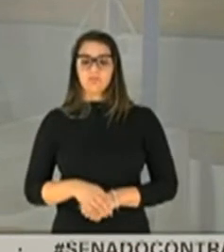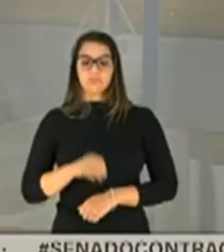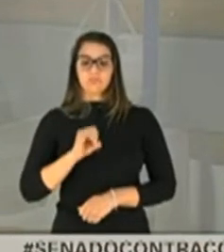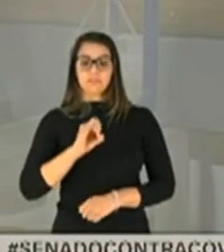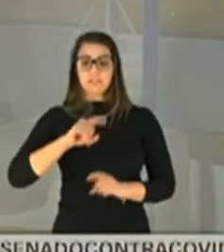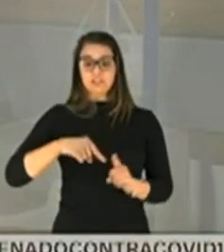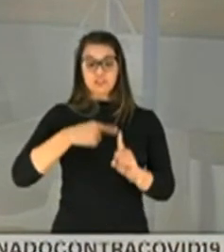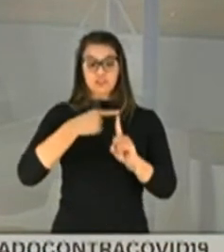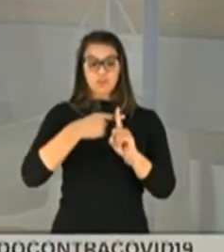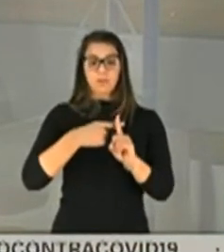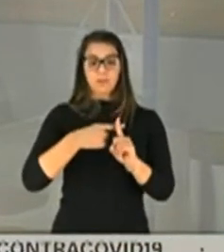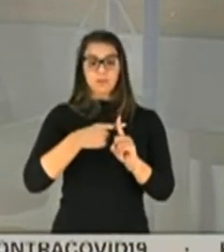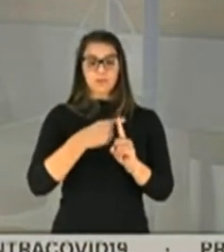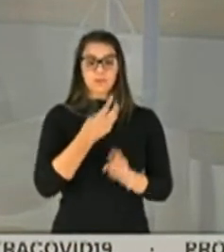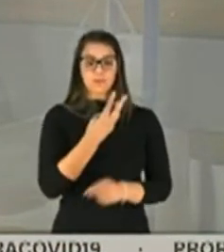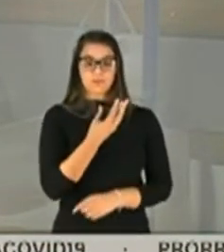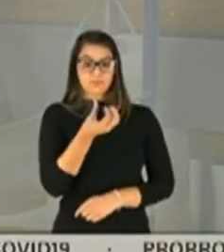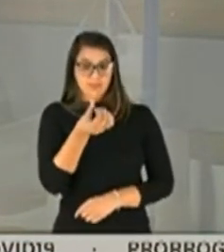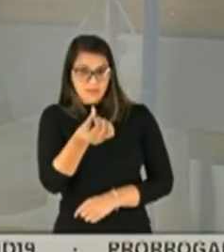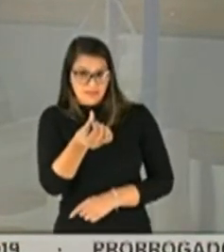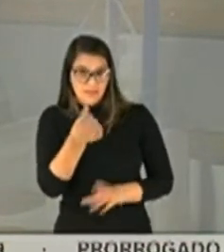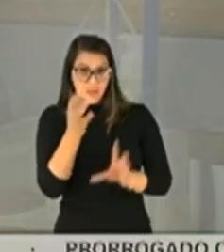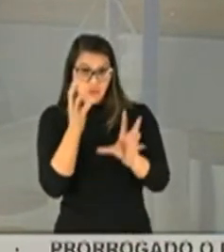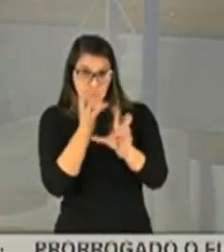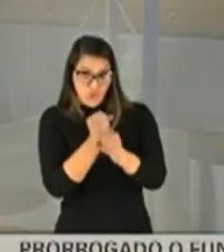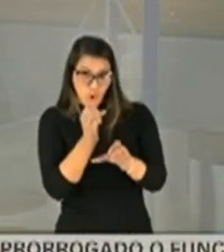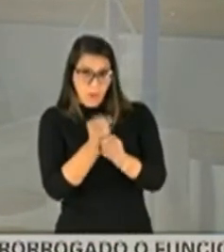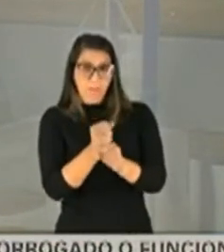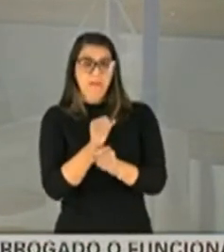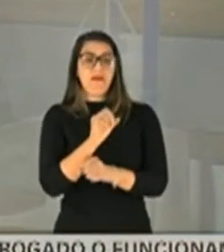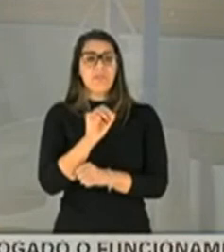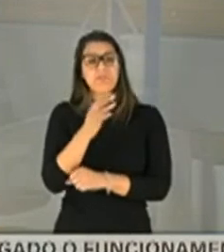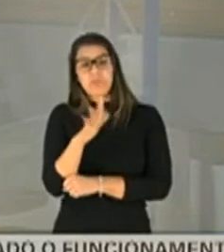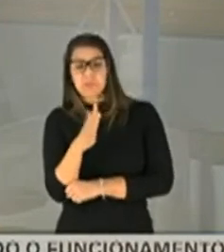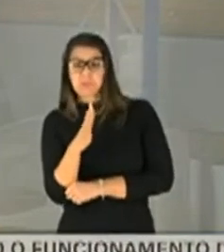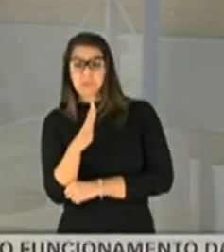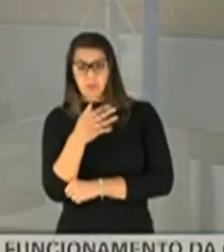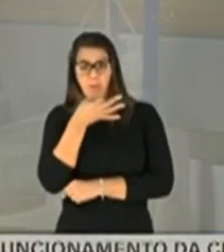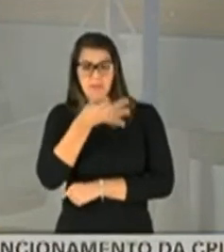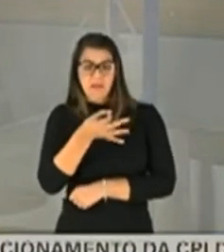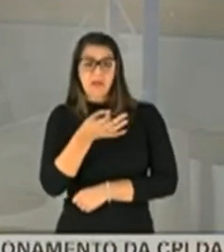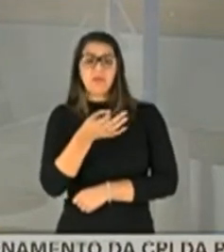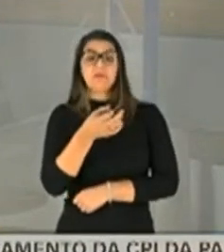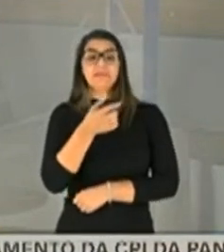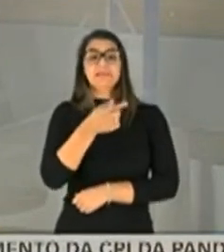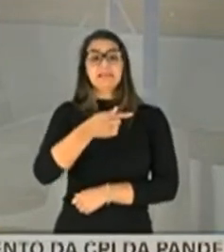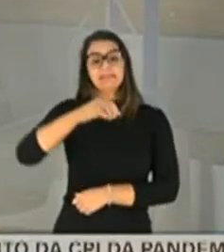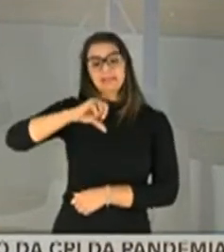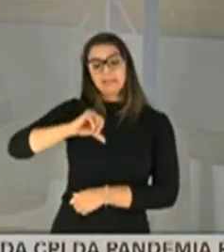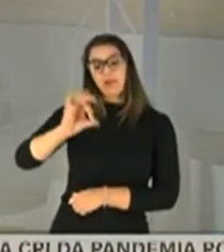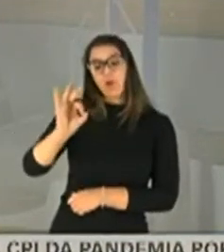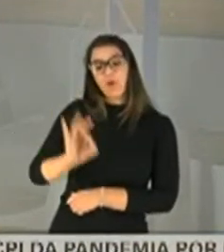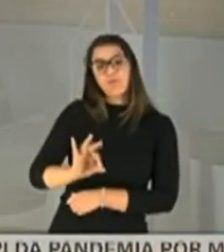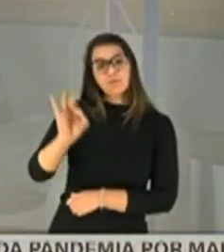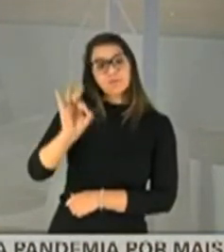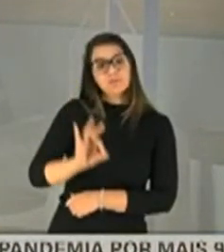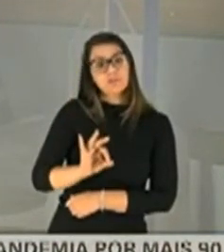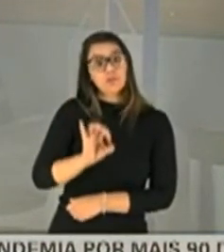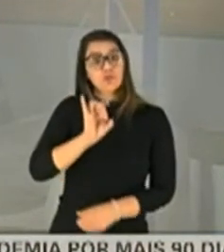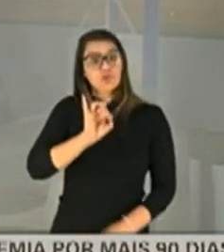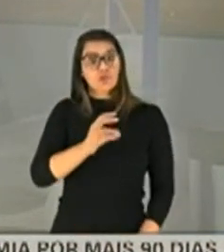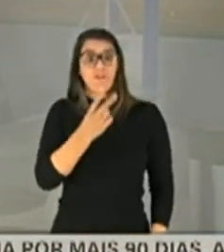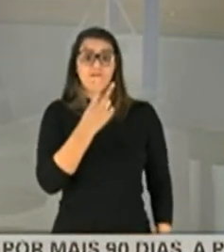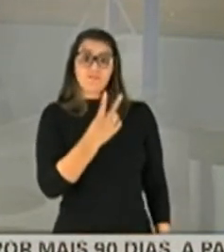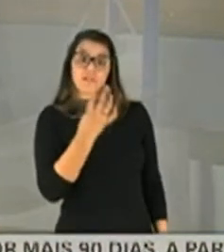36%, você tem aí de regular 69%. Apenas 24%